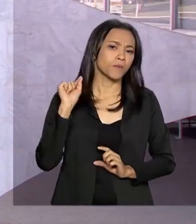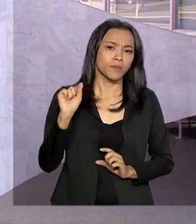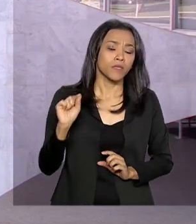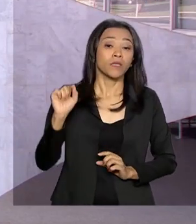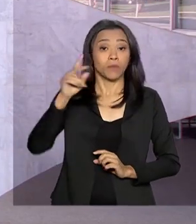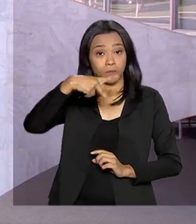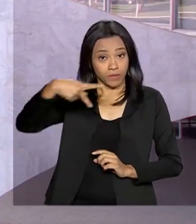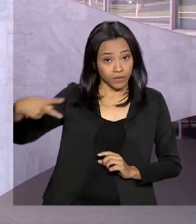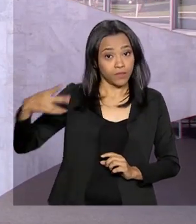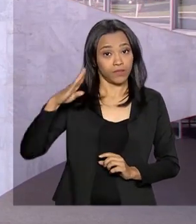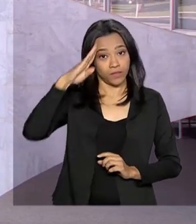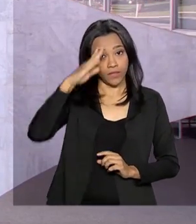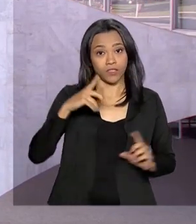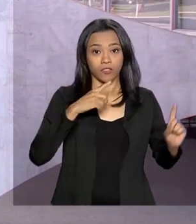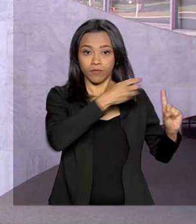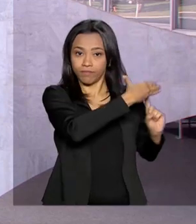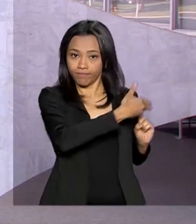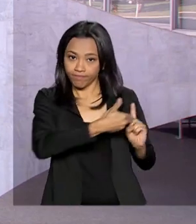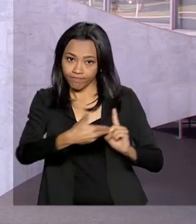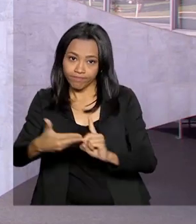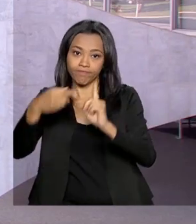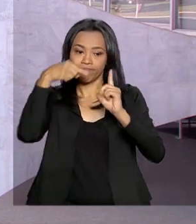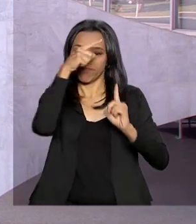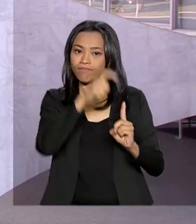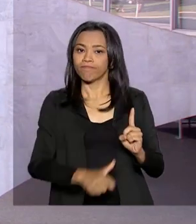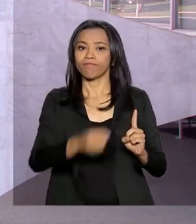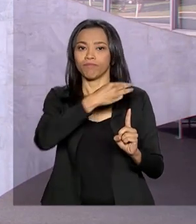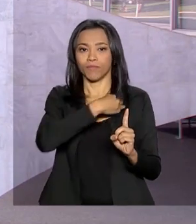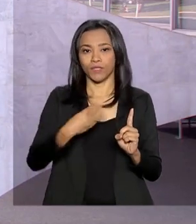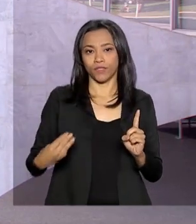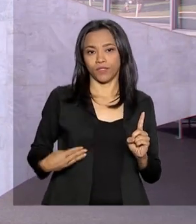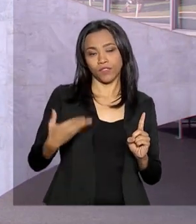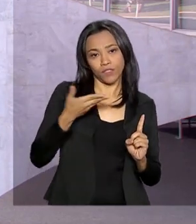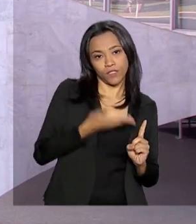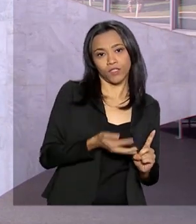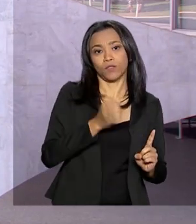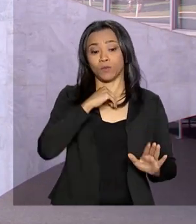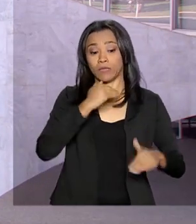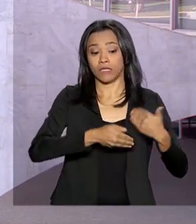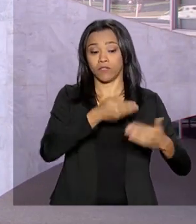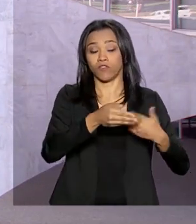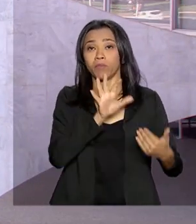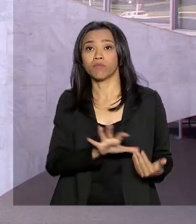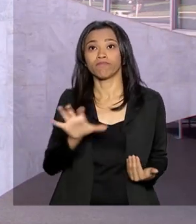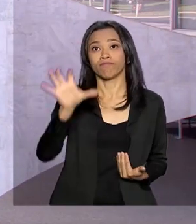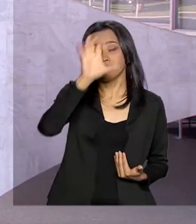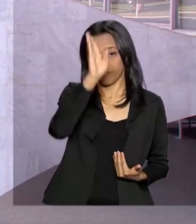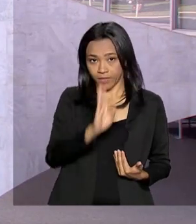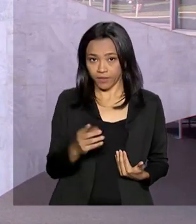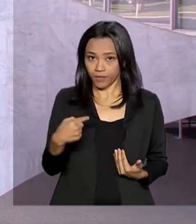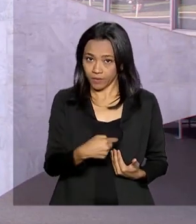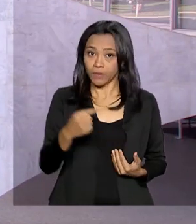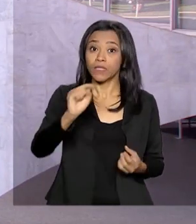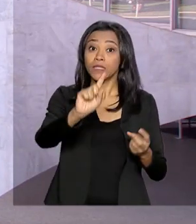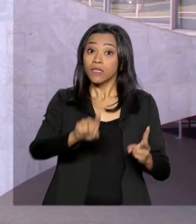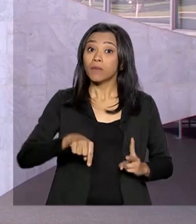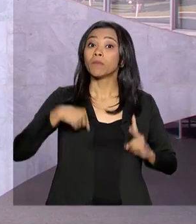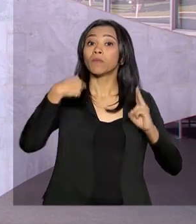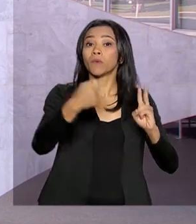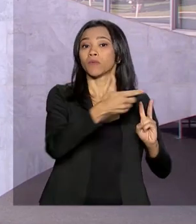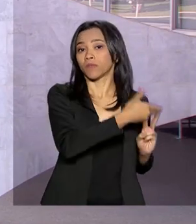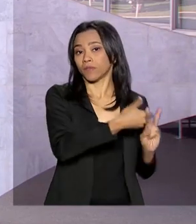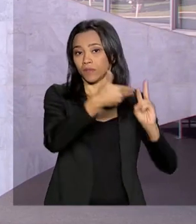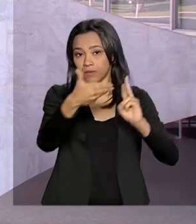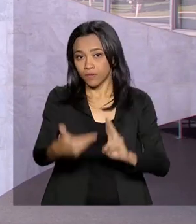se reúne com Gustavo Canuto, ministro de Estado de Desenvolvimento Regional. E depois com Marco Sintra,